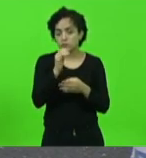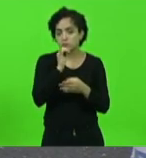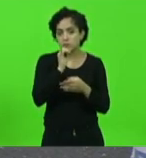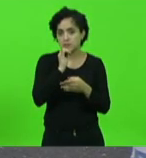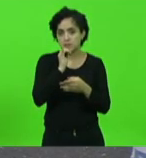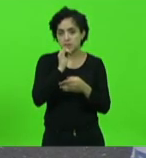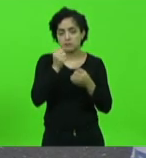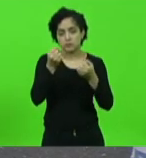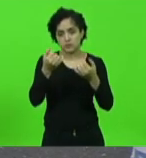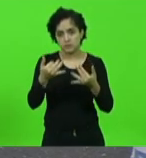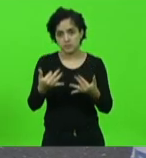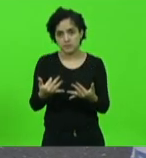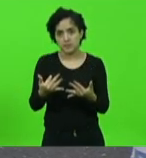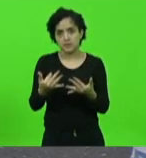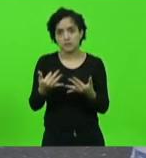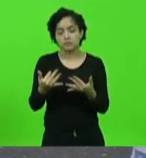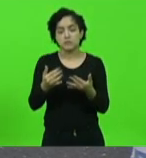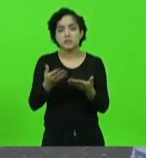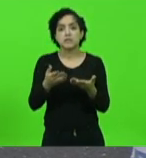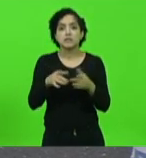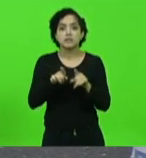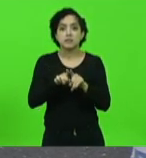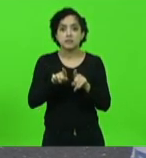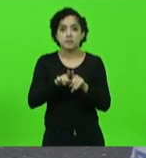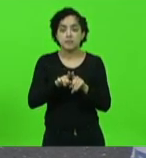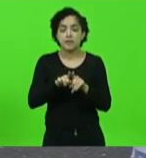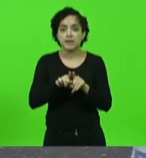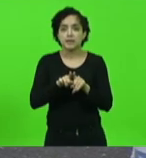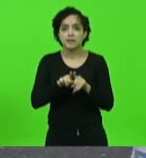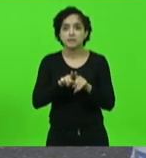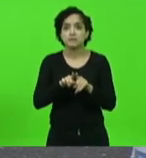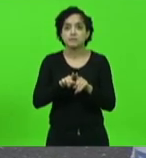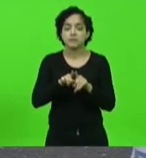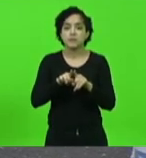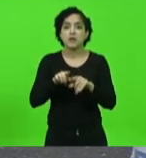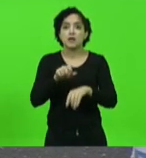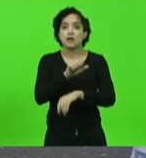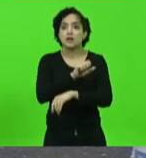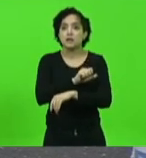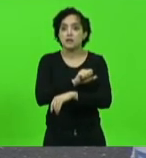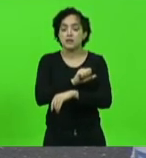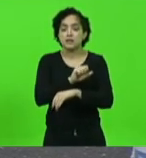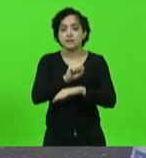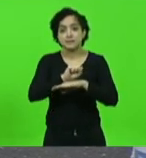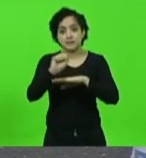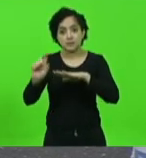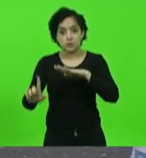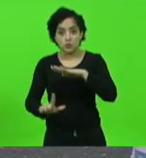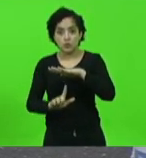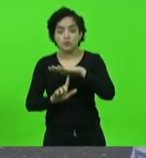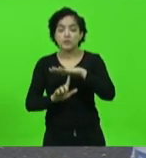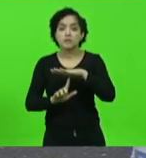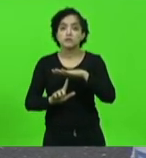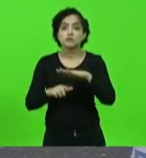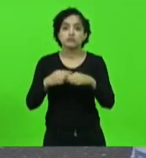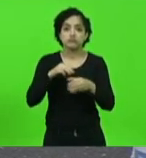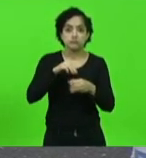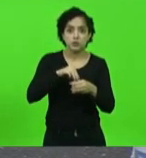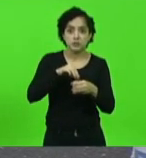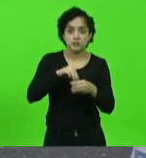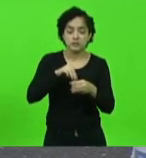e não foi diferente em São Lourenço do oeste envolvendo os municípios